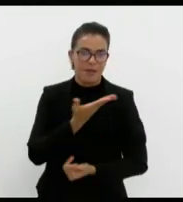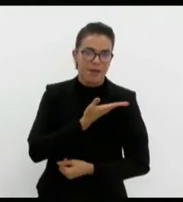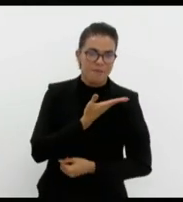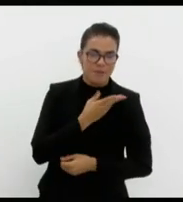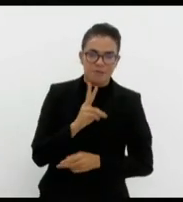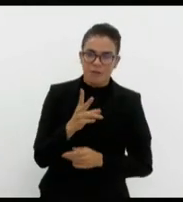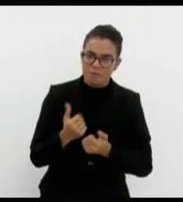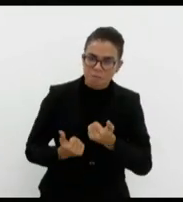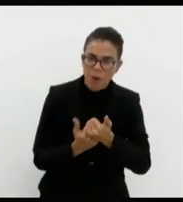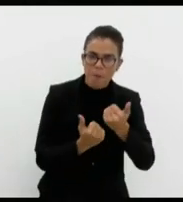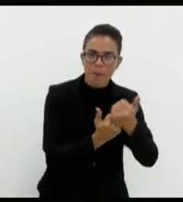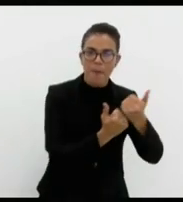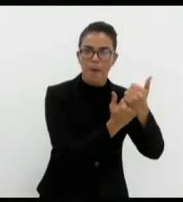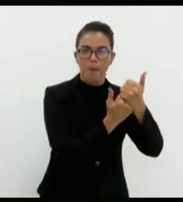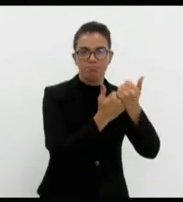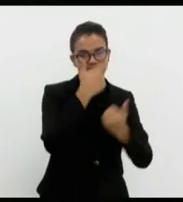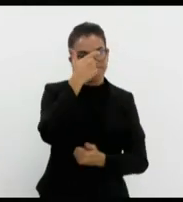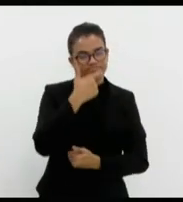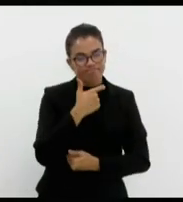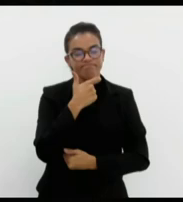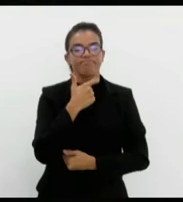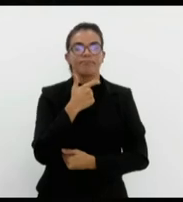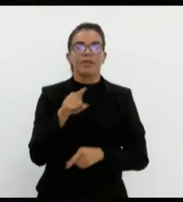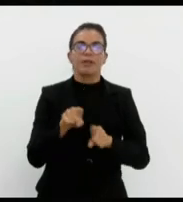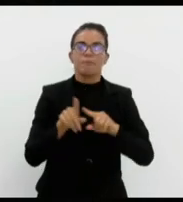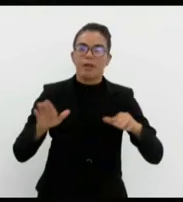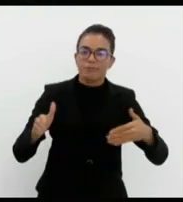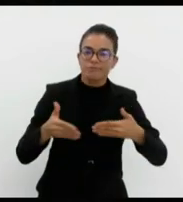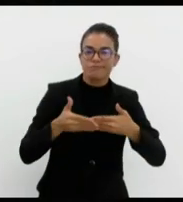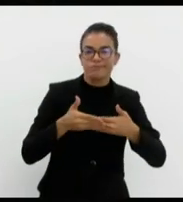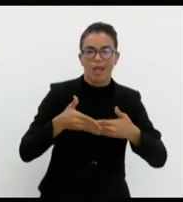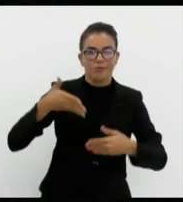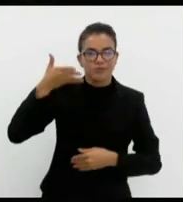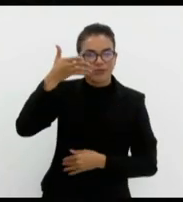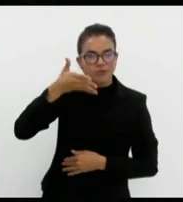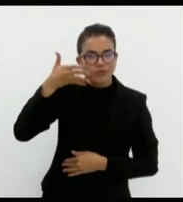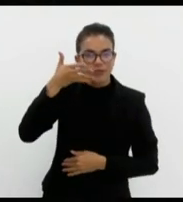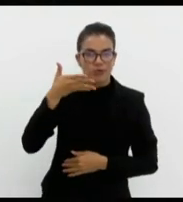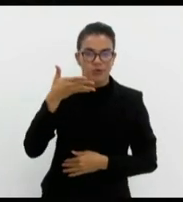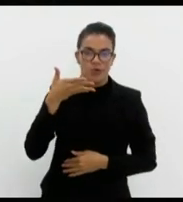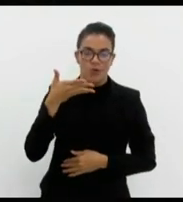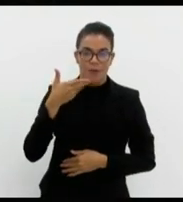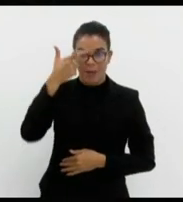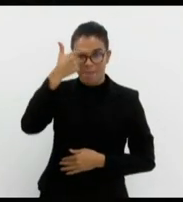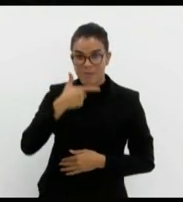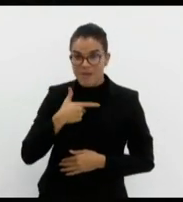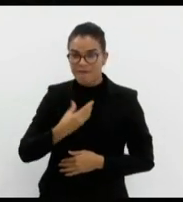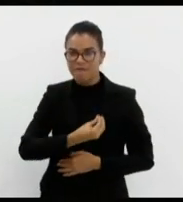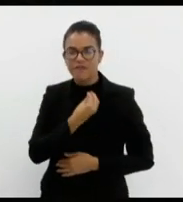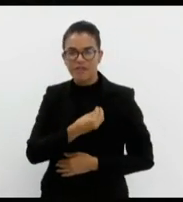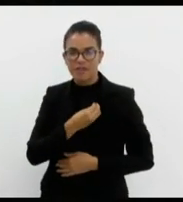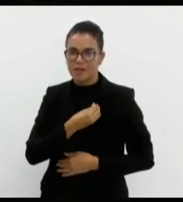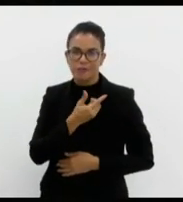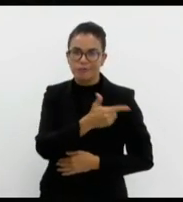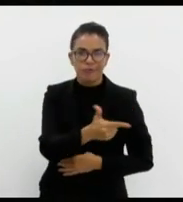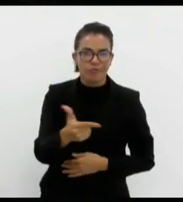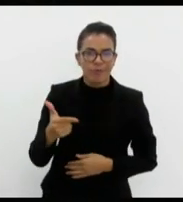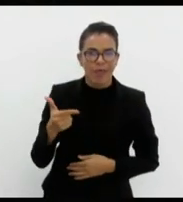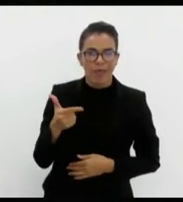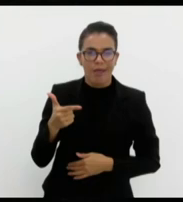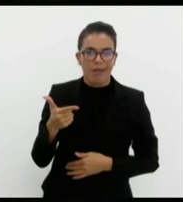lado nesse momento tão difícil. Encerro dizendo, no livro da minha vida, não há espaço para